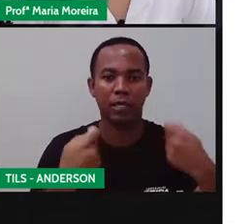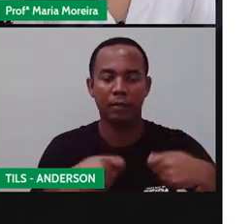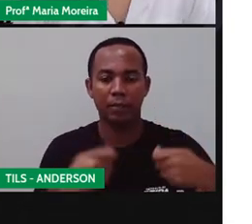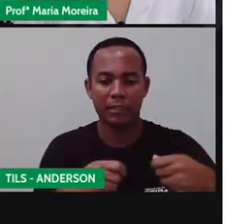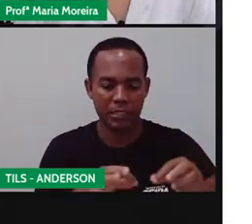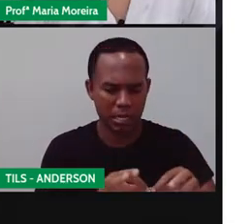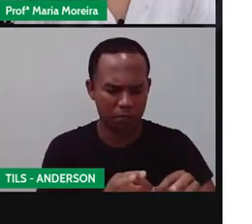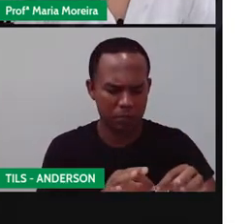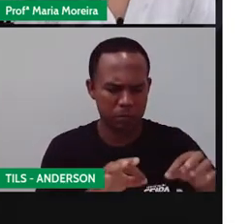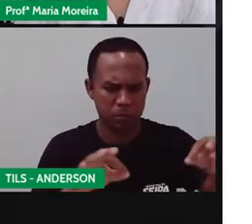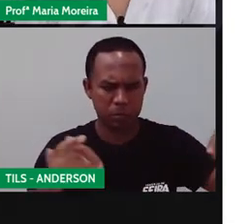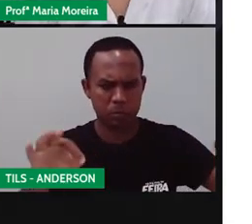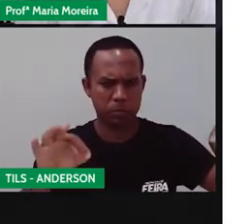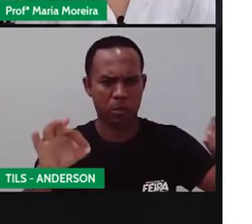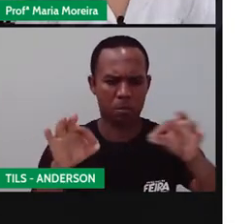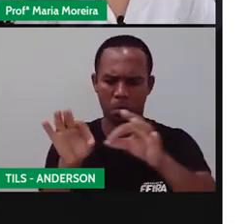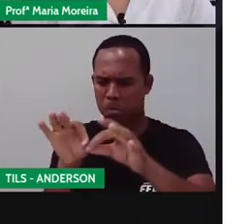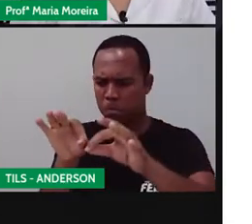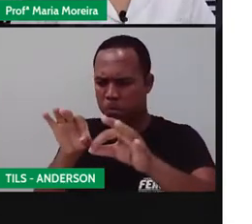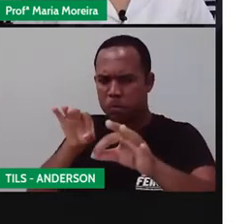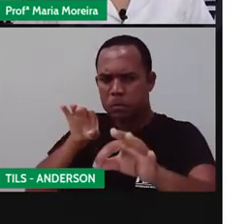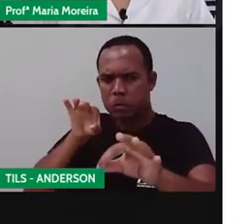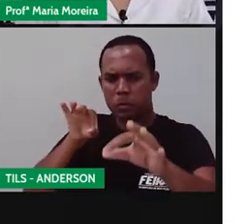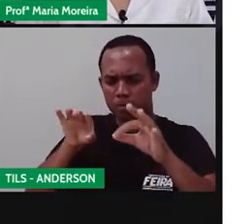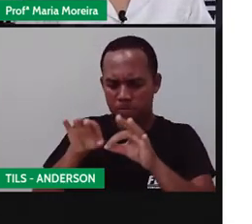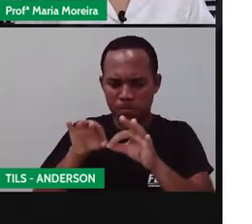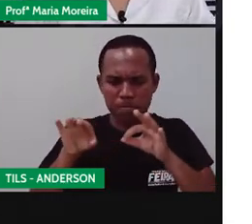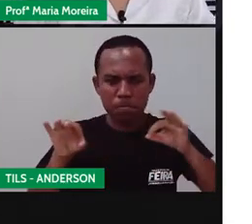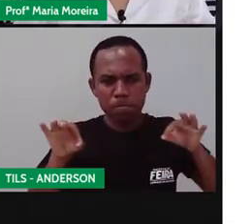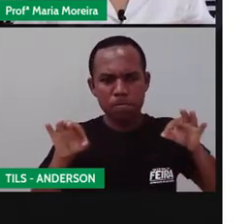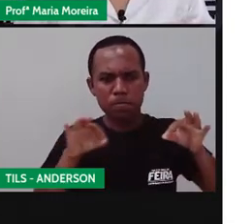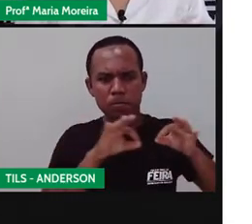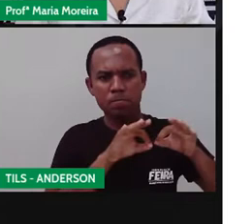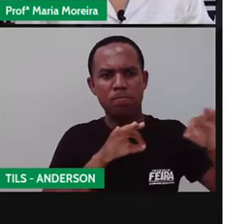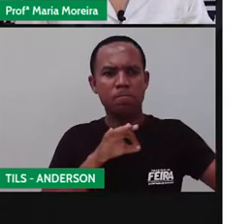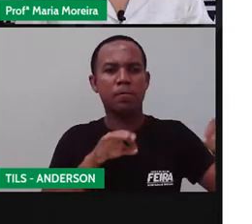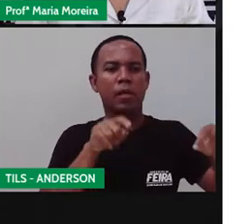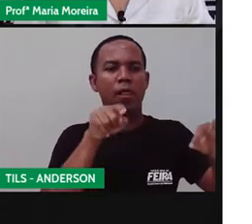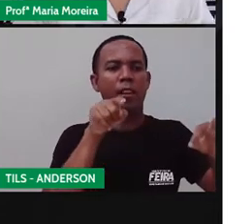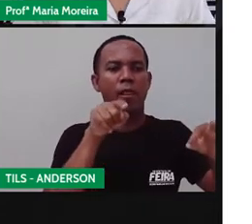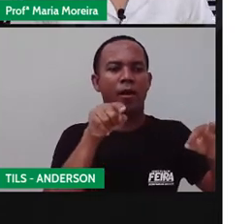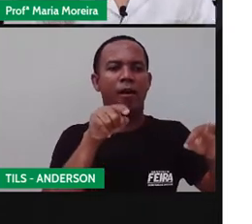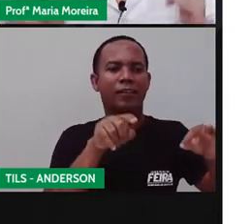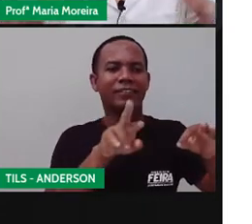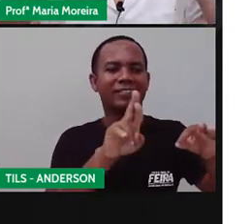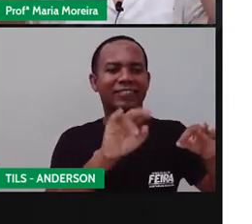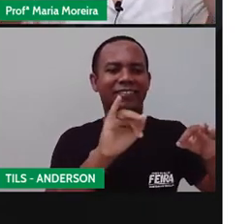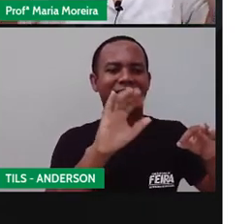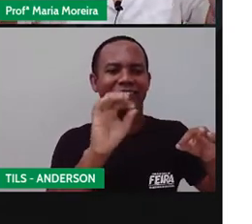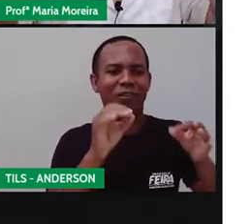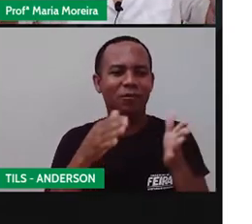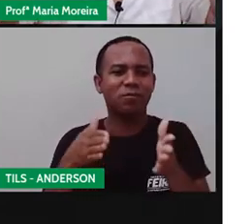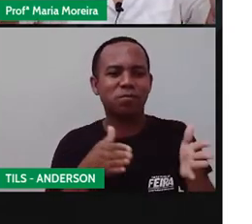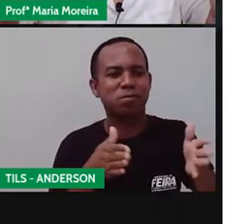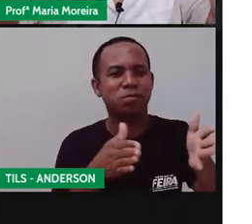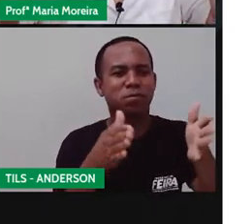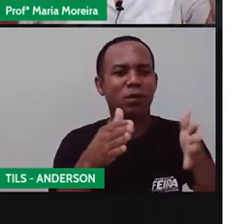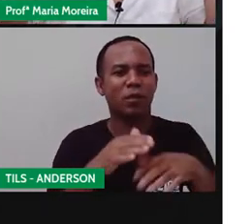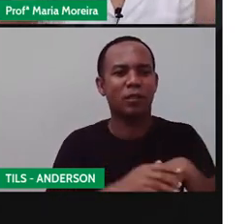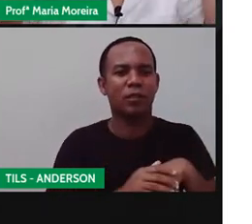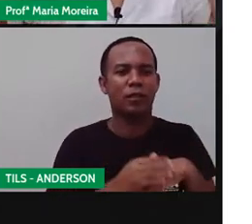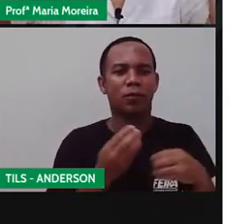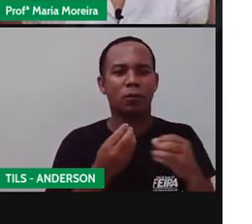medidas e demarcadas novamente. Porque lembra que a Pró falou da cheia do Rio Nilo? O rio subia.